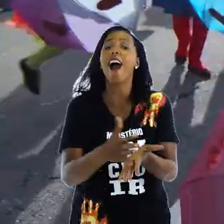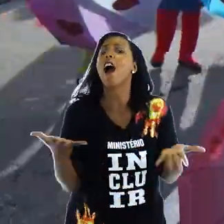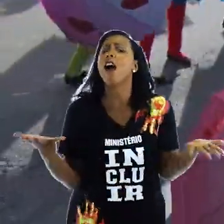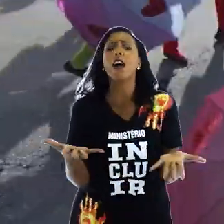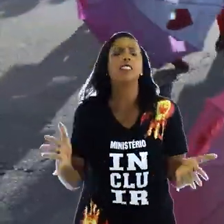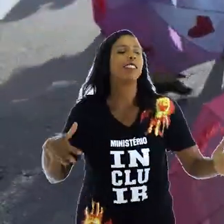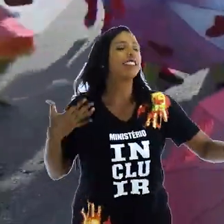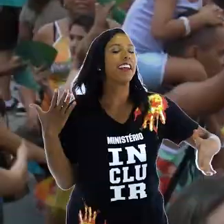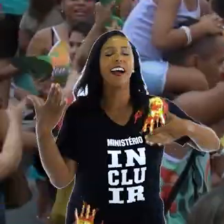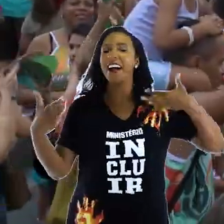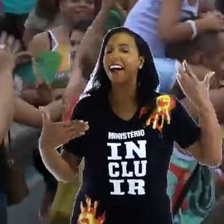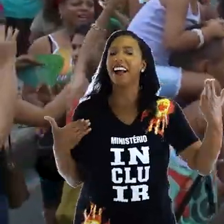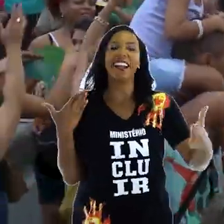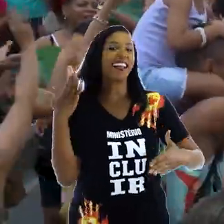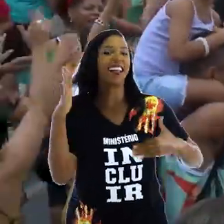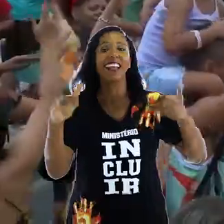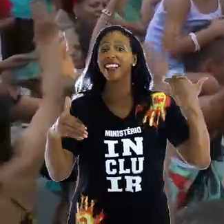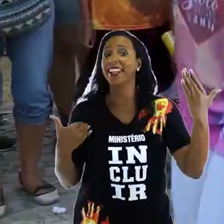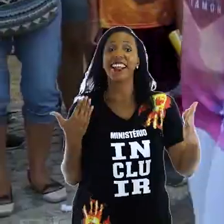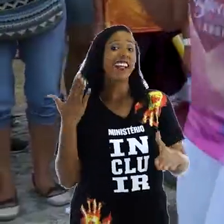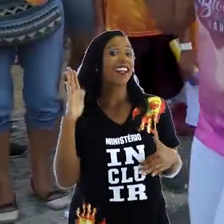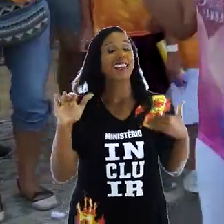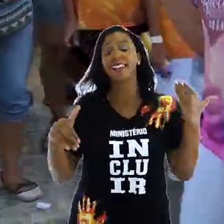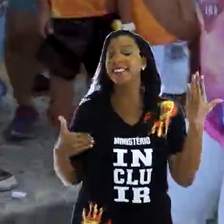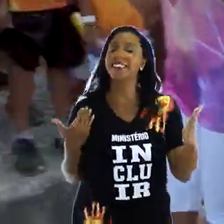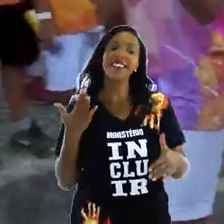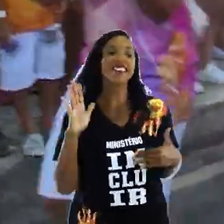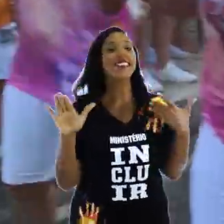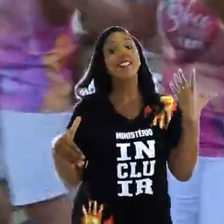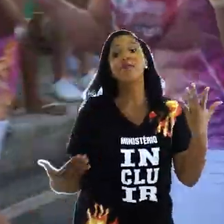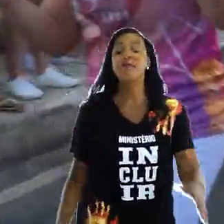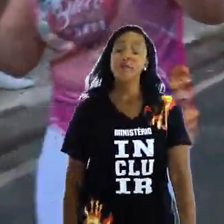Hoje é só alegria!